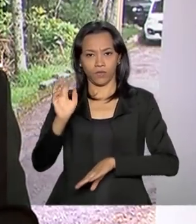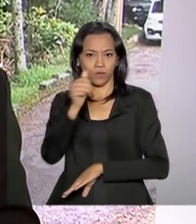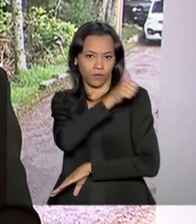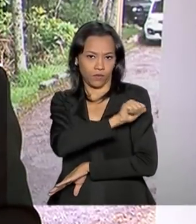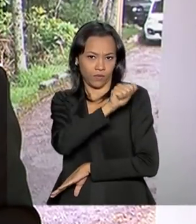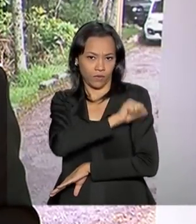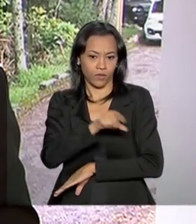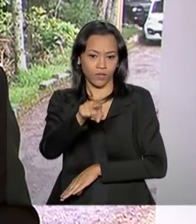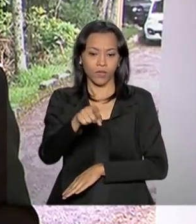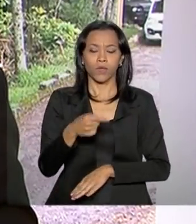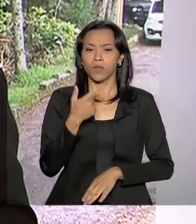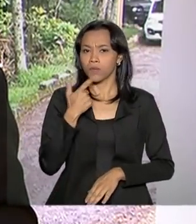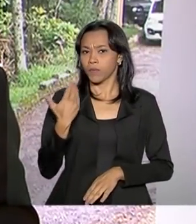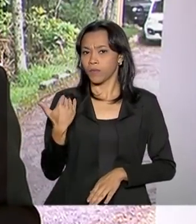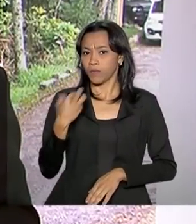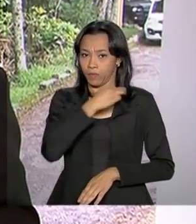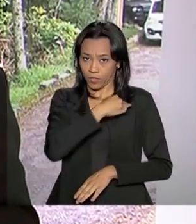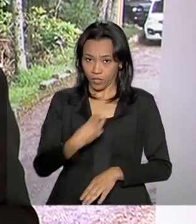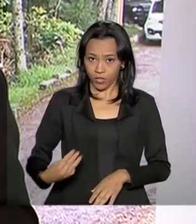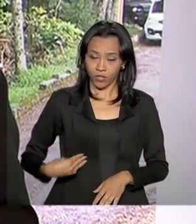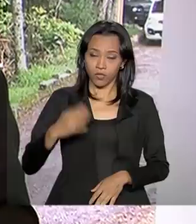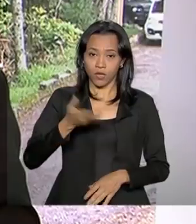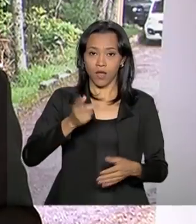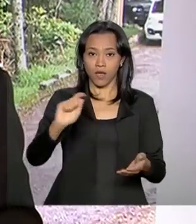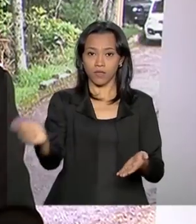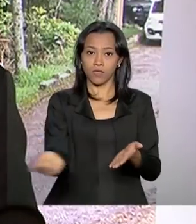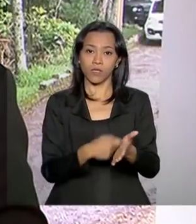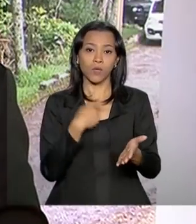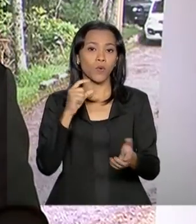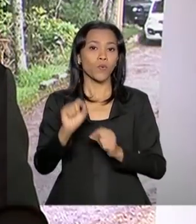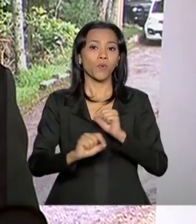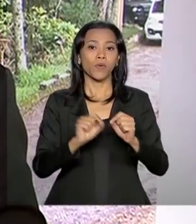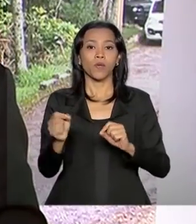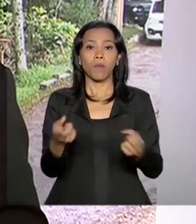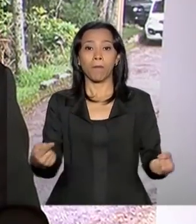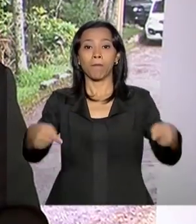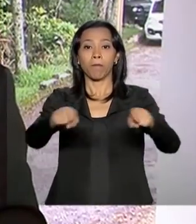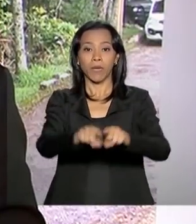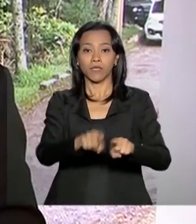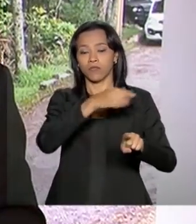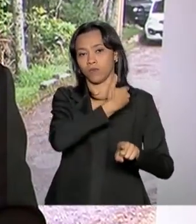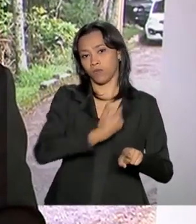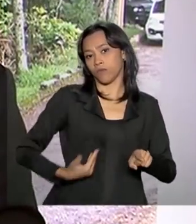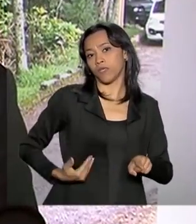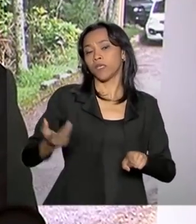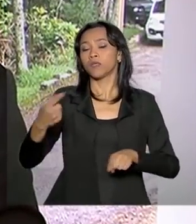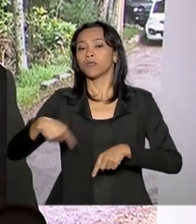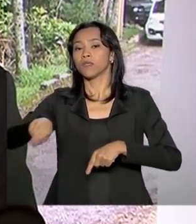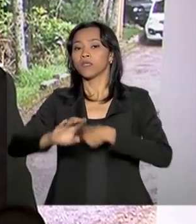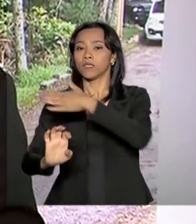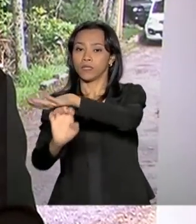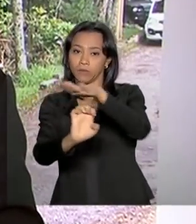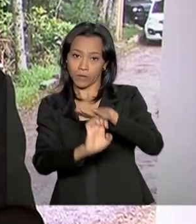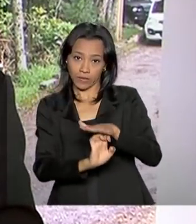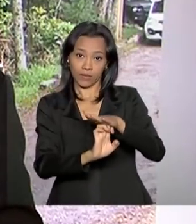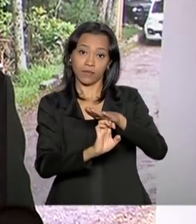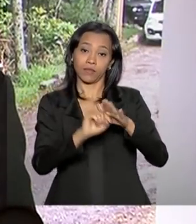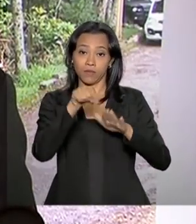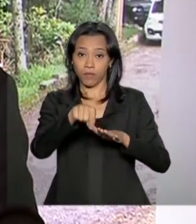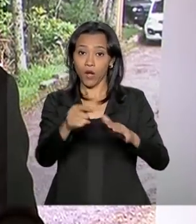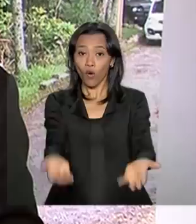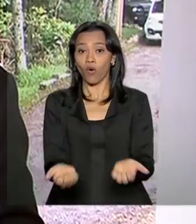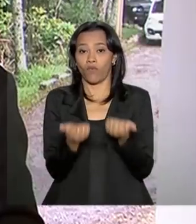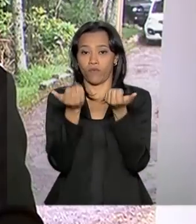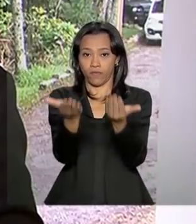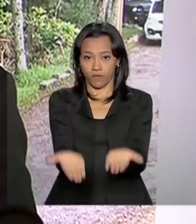do Meio Ambiente, Ricardo Salles, assinou uma parceria público-privada para permitir a concessão de serviços aqui no Parque Nacional